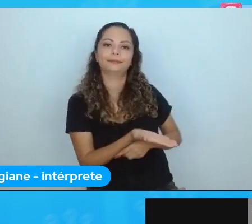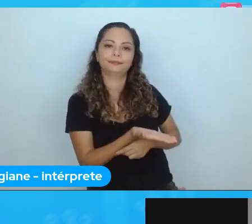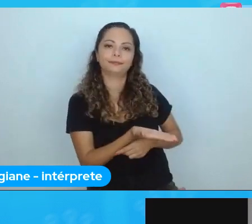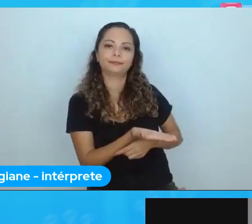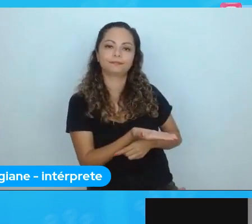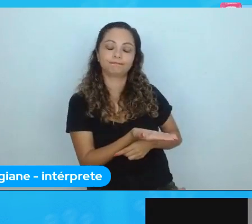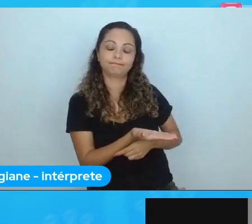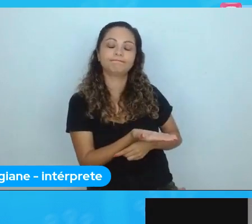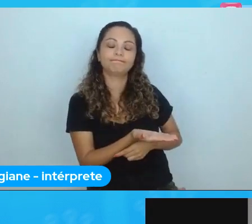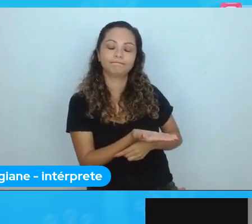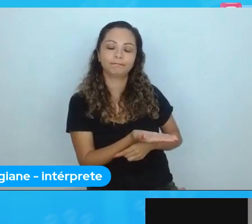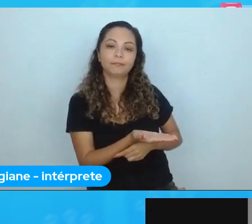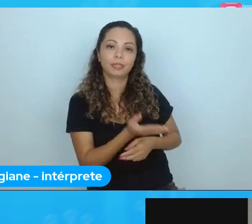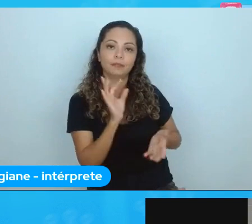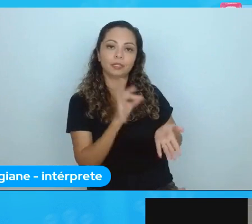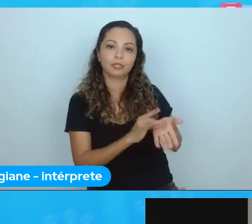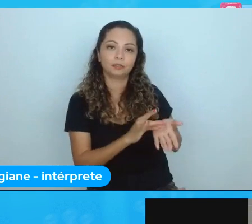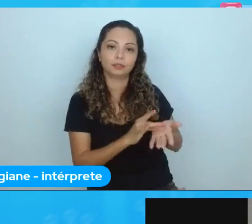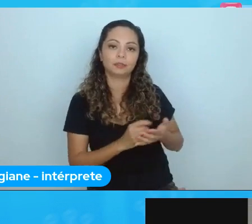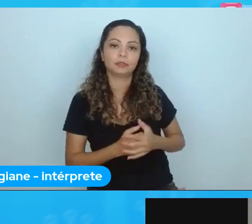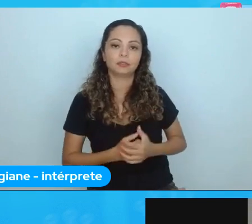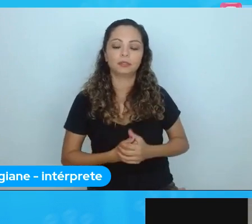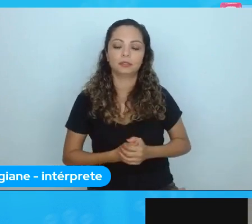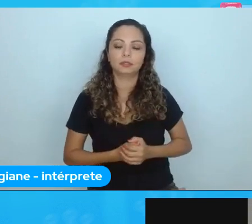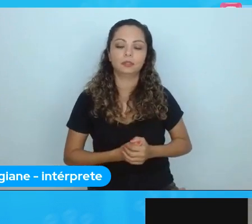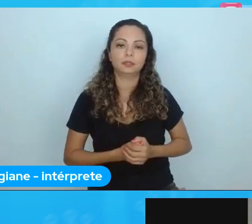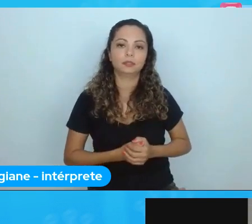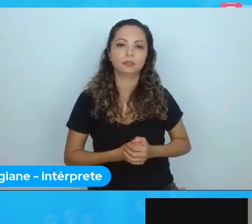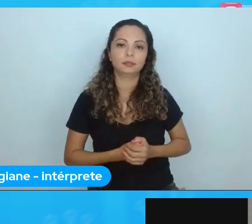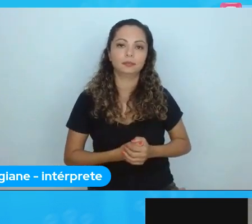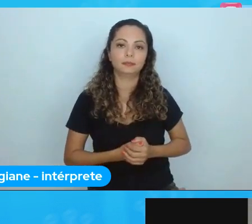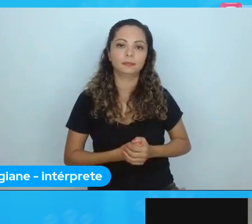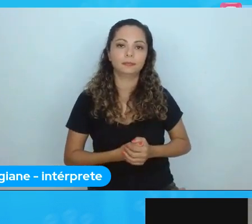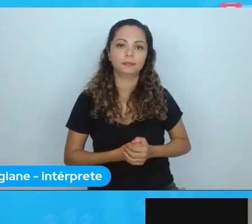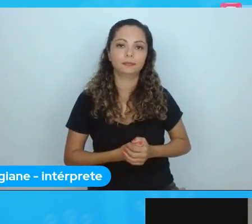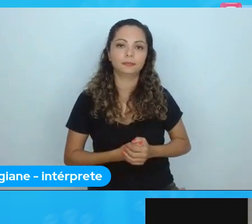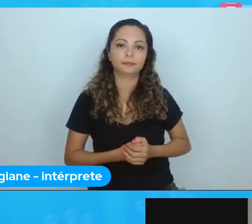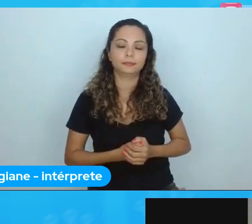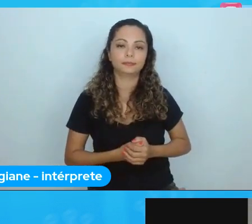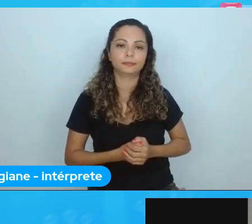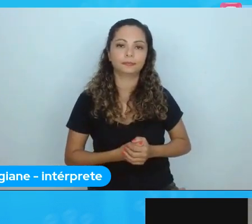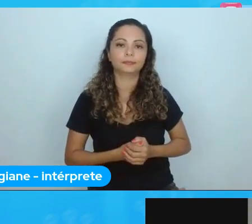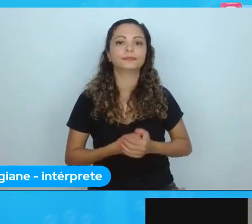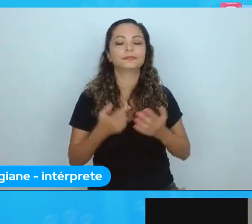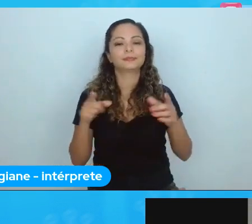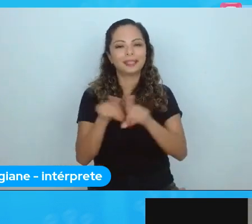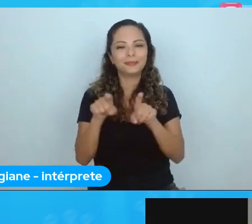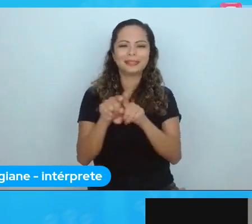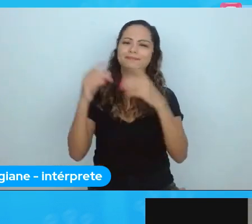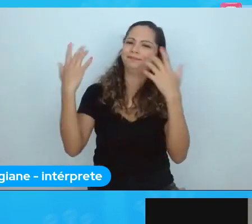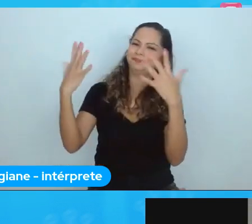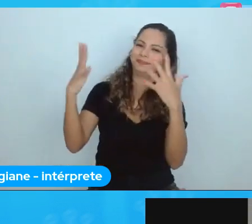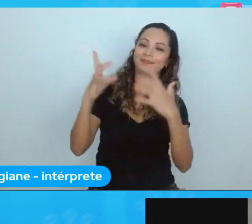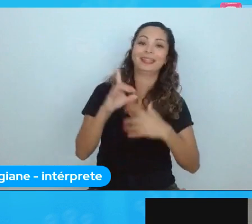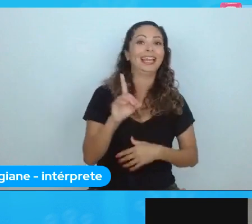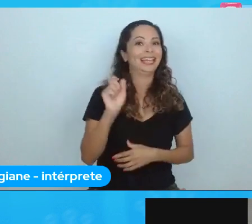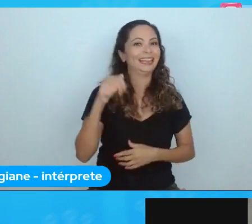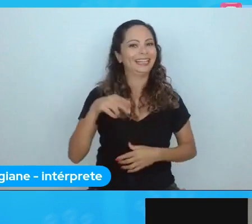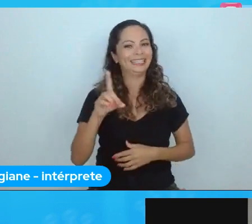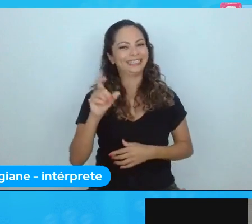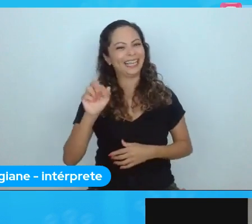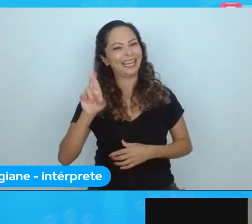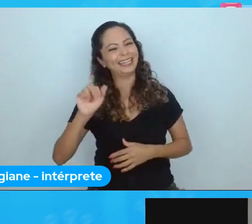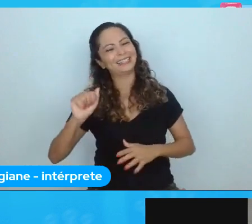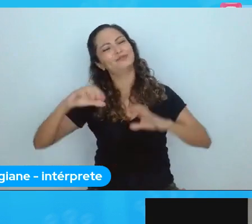isso. Aí tem outros comentários, erogios, da Randara, e aí tem uma pergunta do